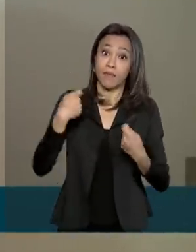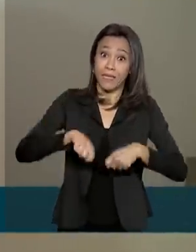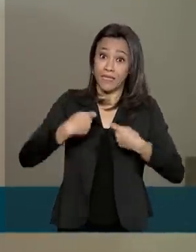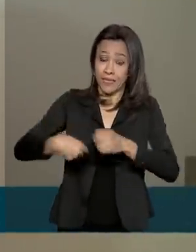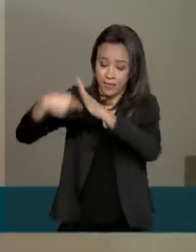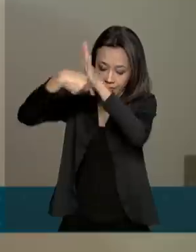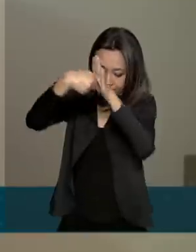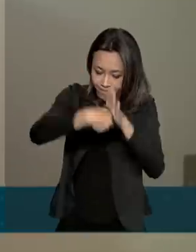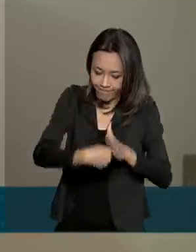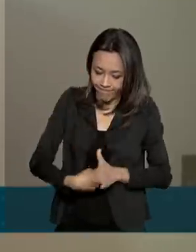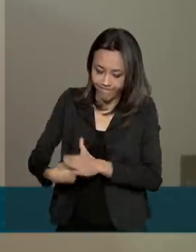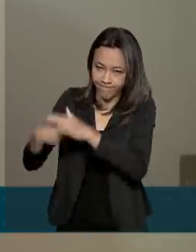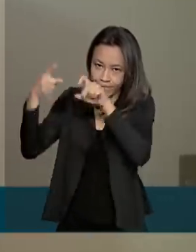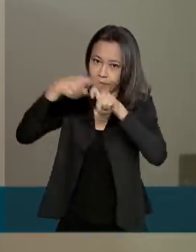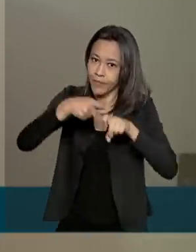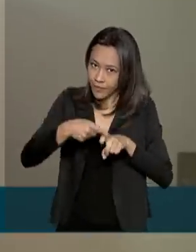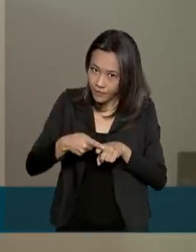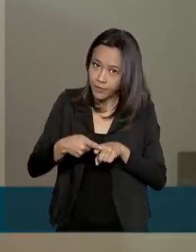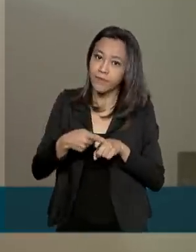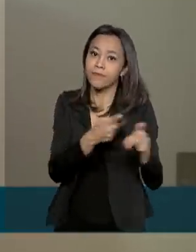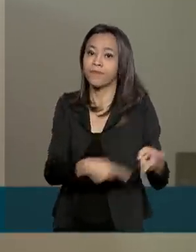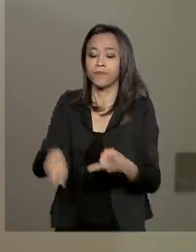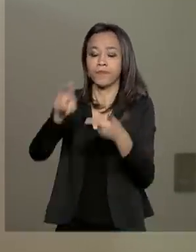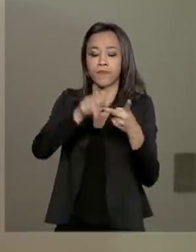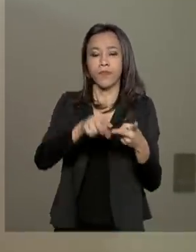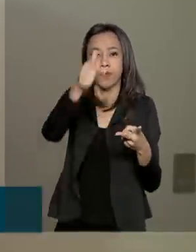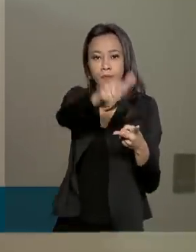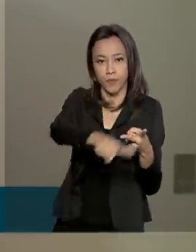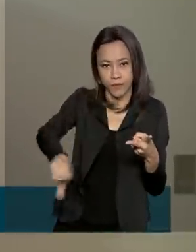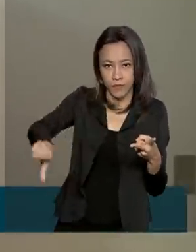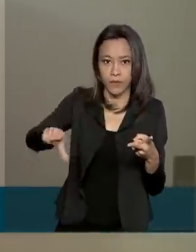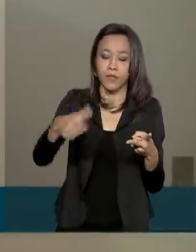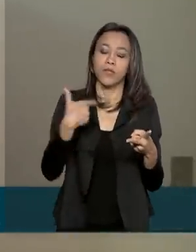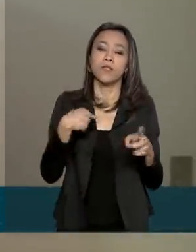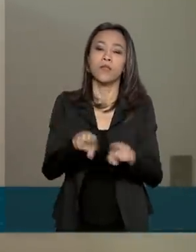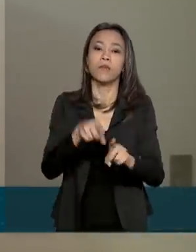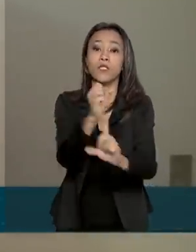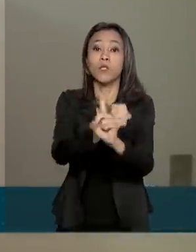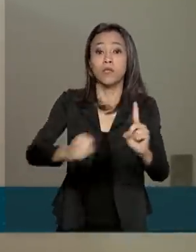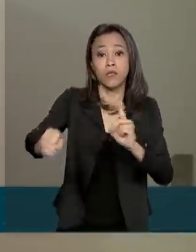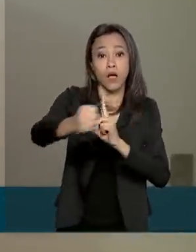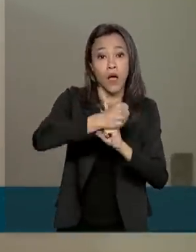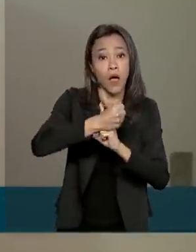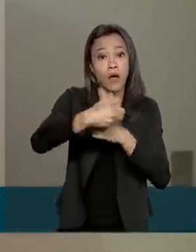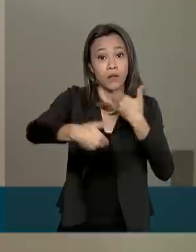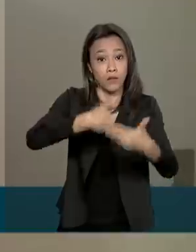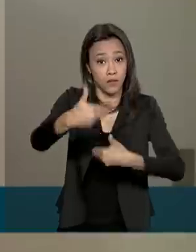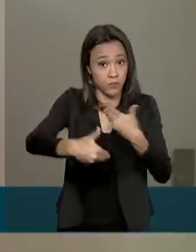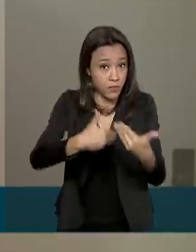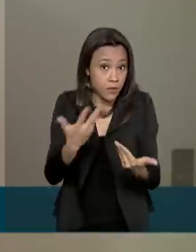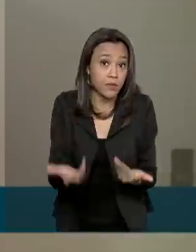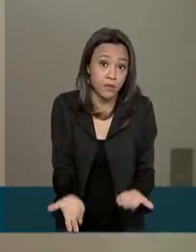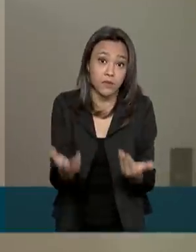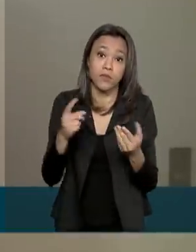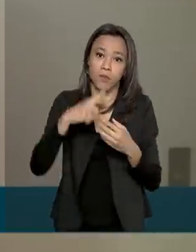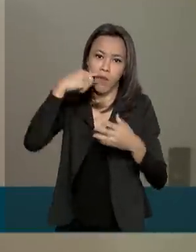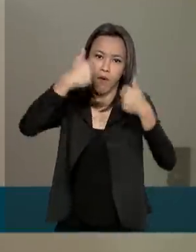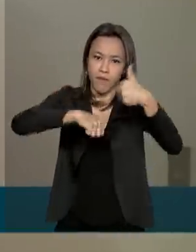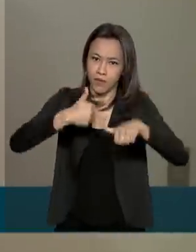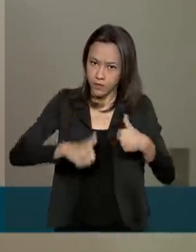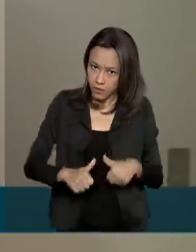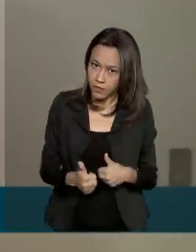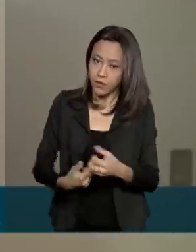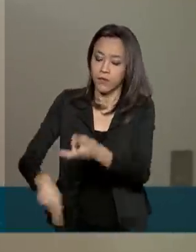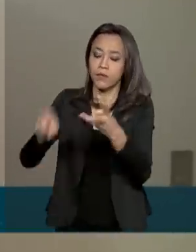Perícia Médica Federal, os serviços do serviço social, da Previdência Social, parecer social, avaliação social,